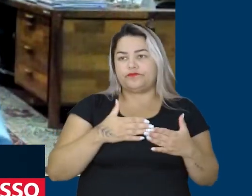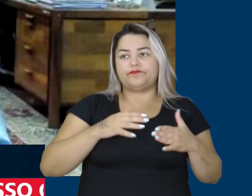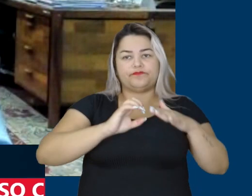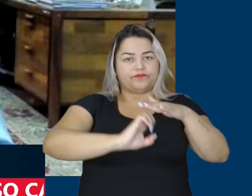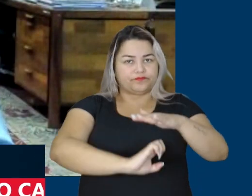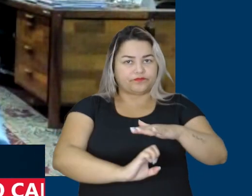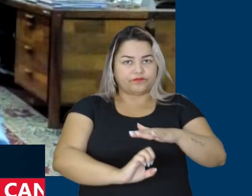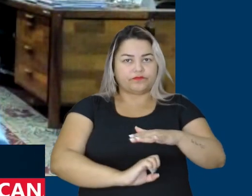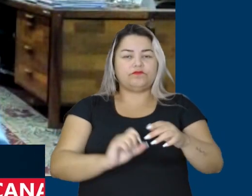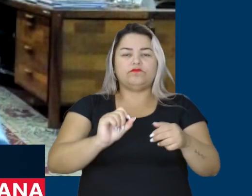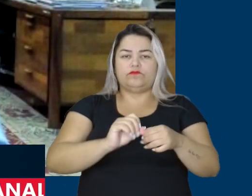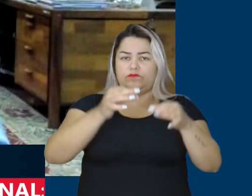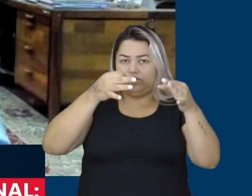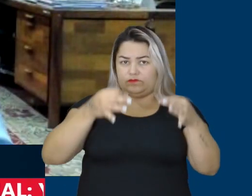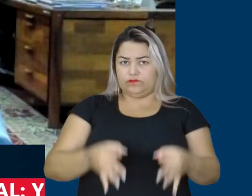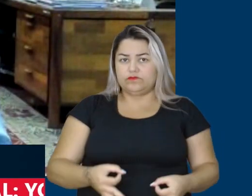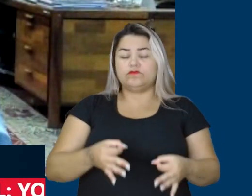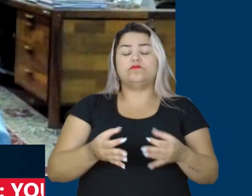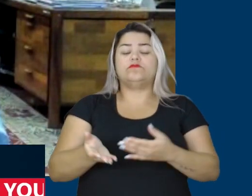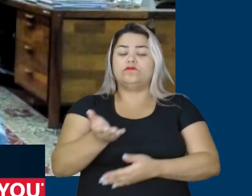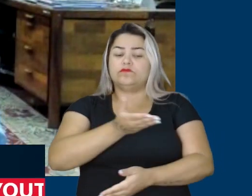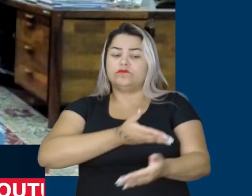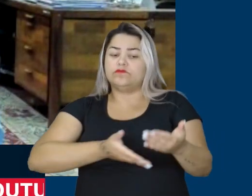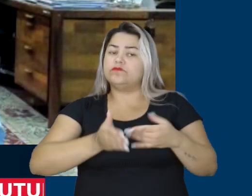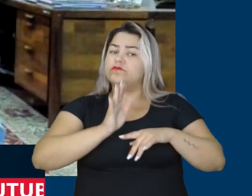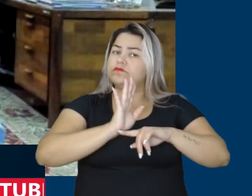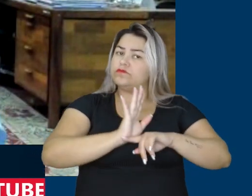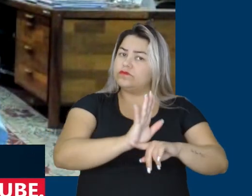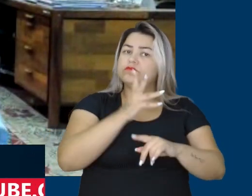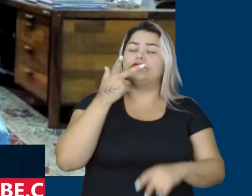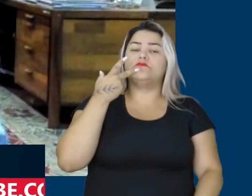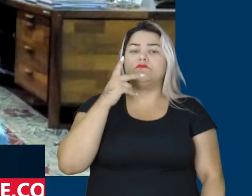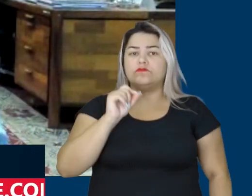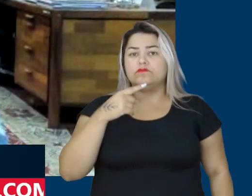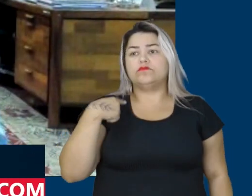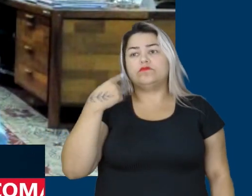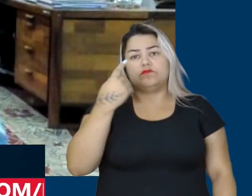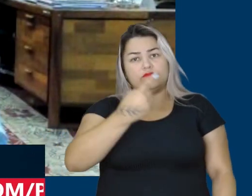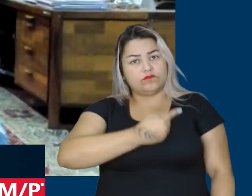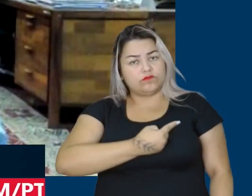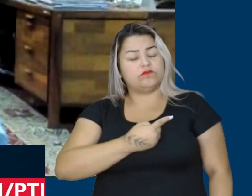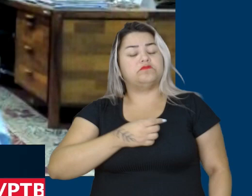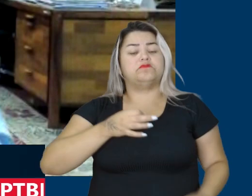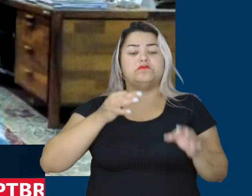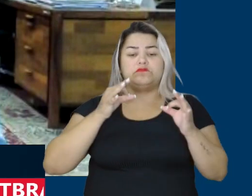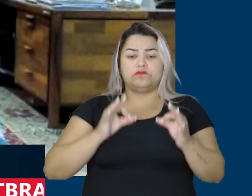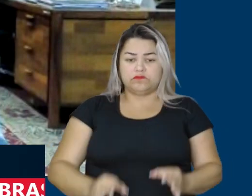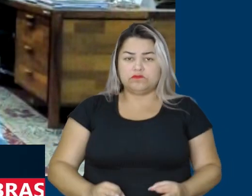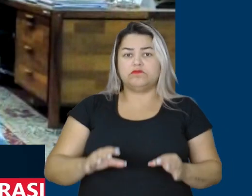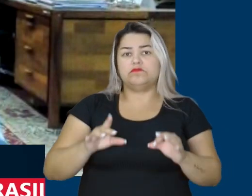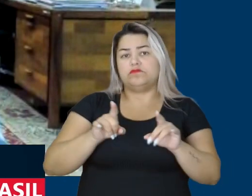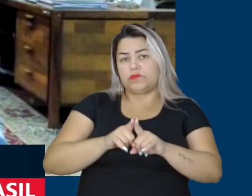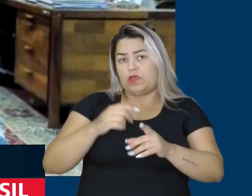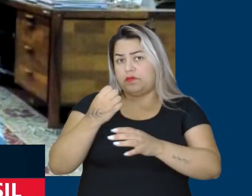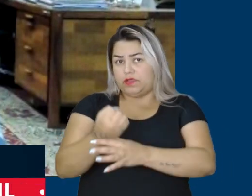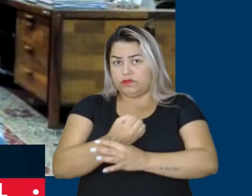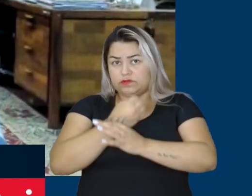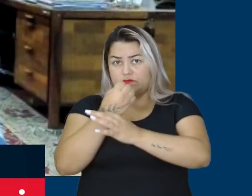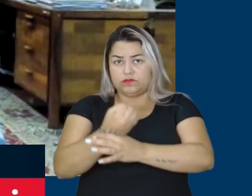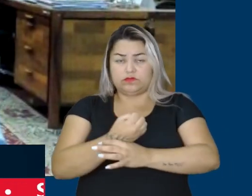façam corretamente, colaborem para que nossas estatísticas estejam tinindo e, acima de tudo, dê segurança.